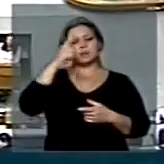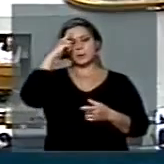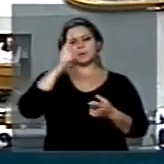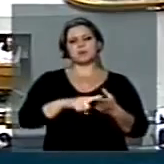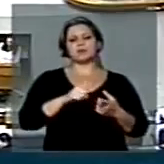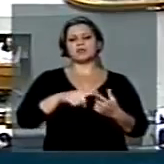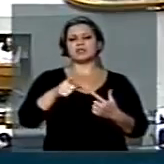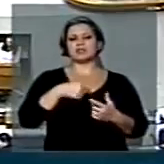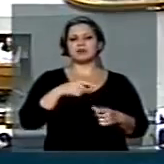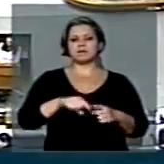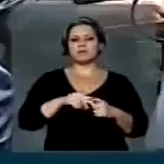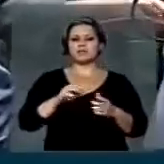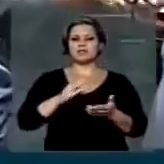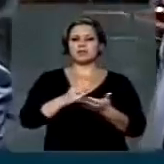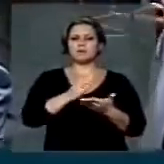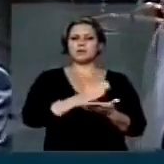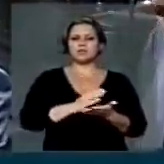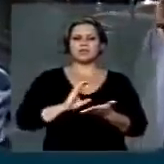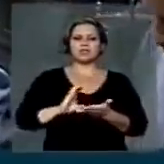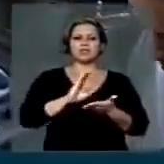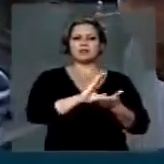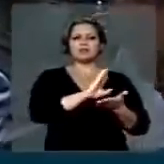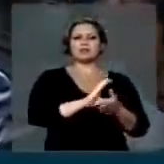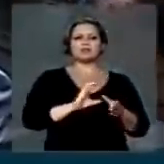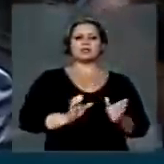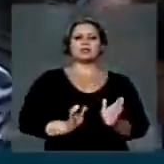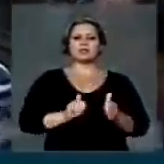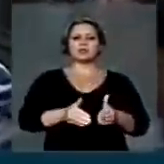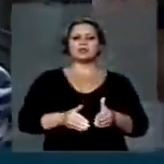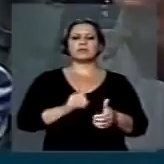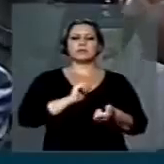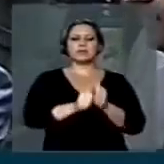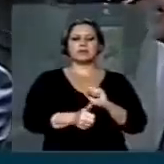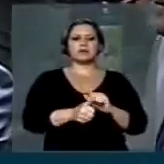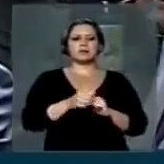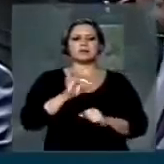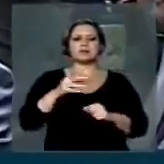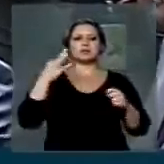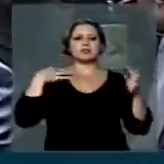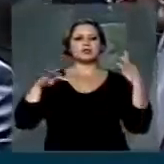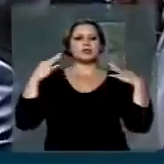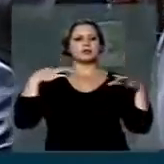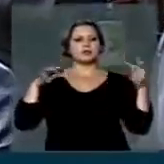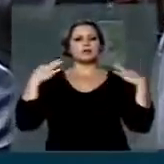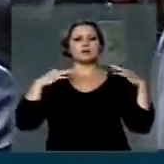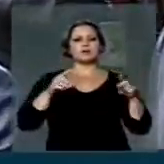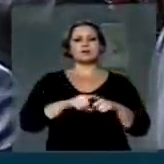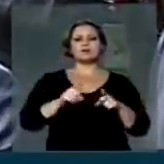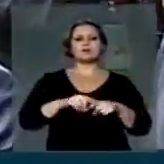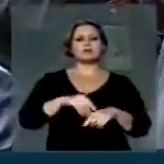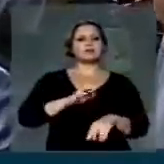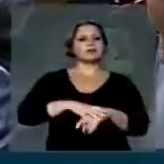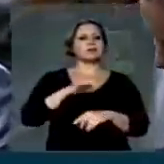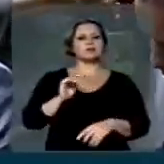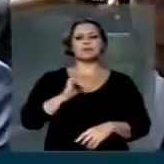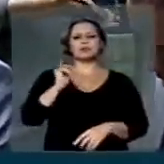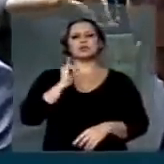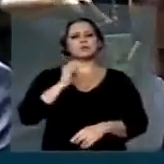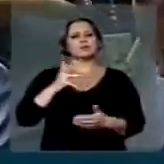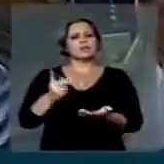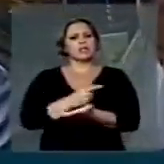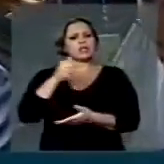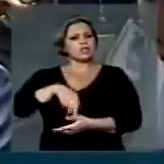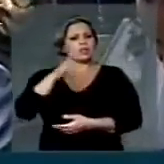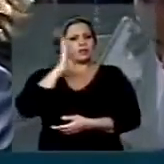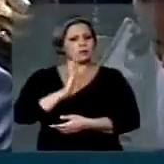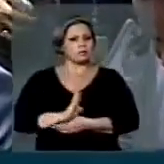você repartir a Comissão de Esporte e Turismo na medida em que nós temos eventos da maior importância no mundo